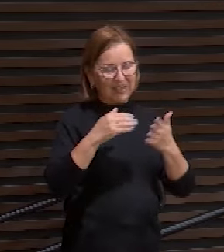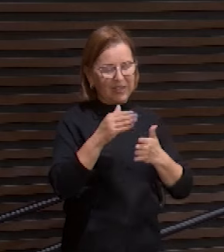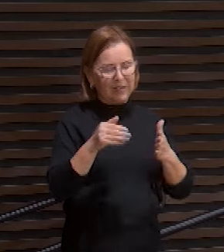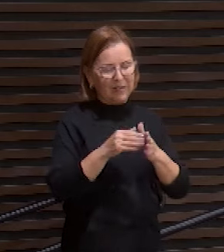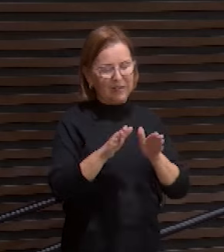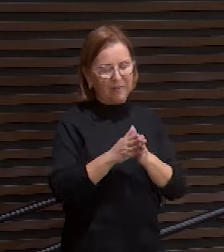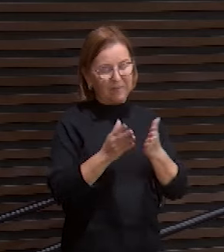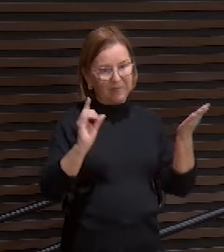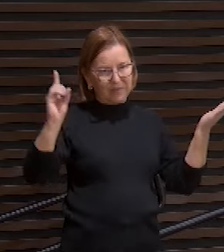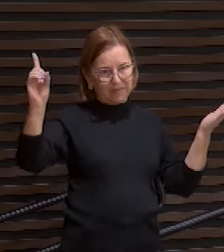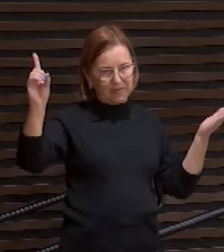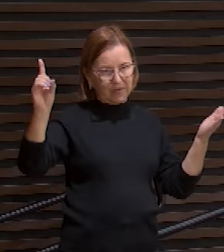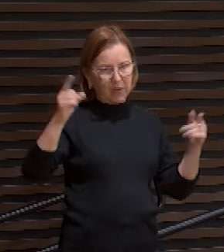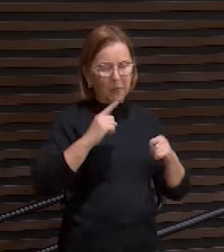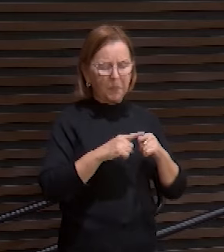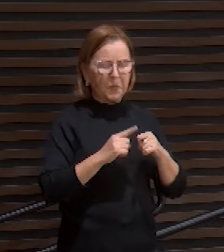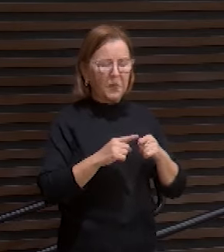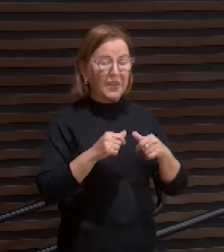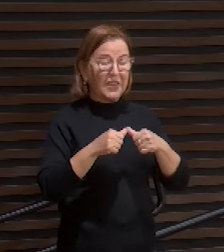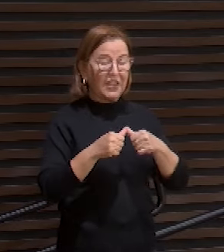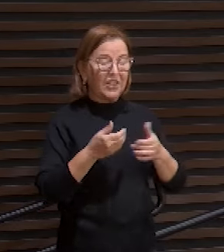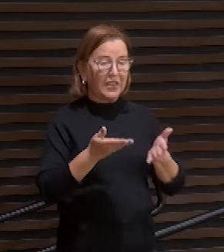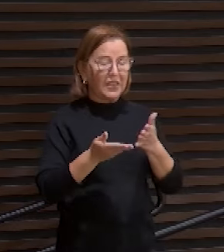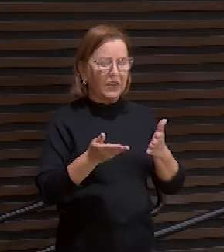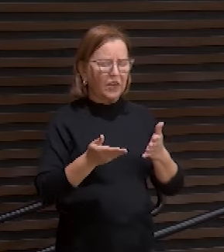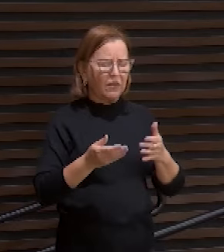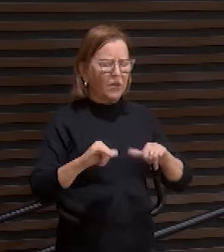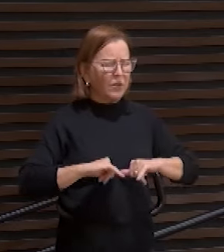Por que este servo sofreu todas essas coisas?